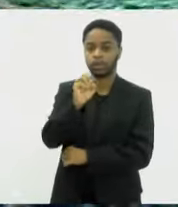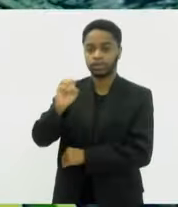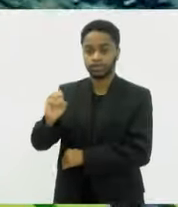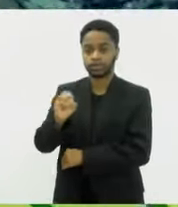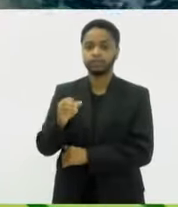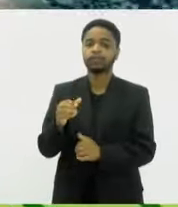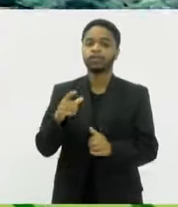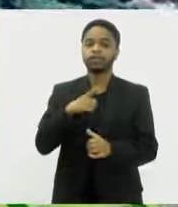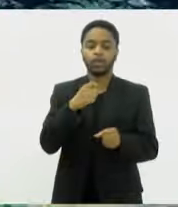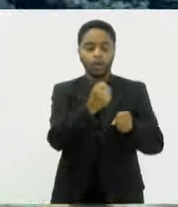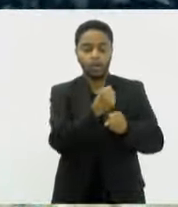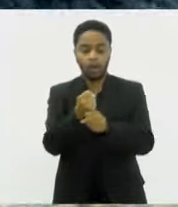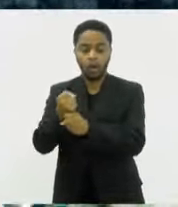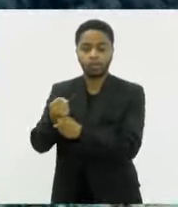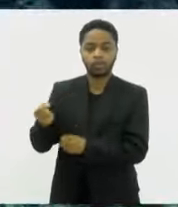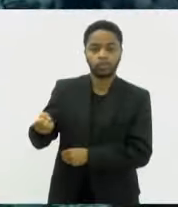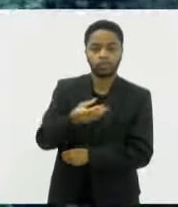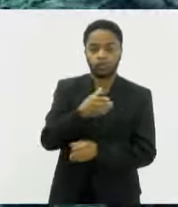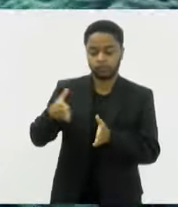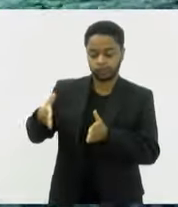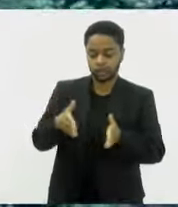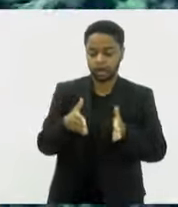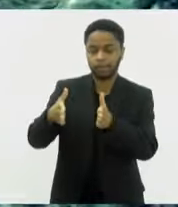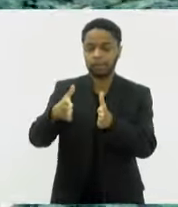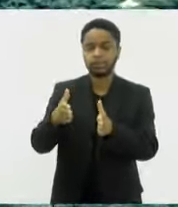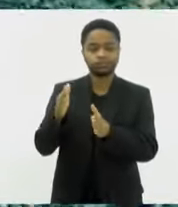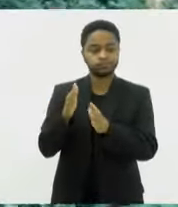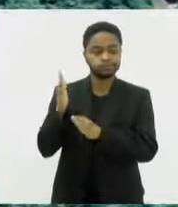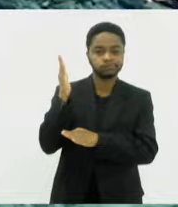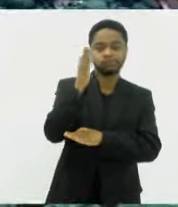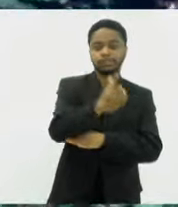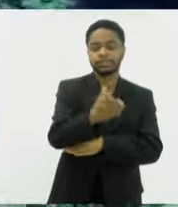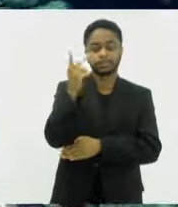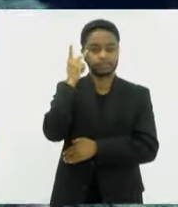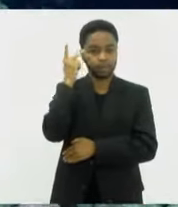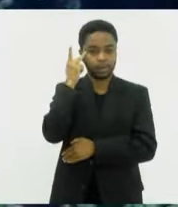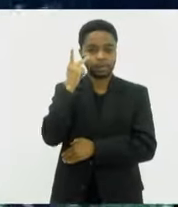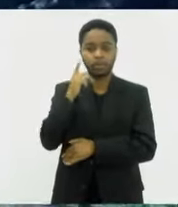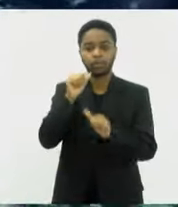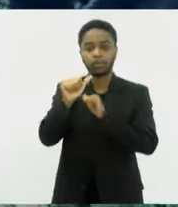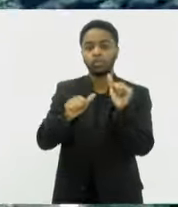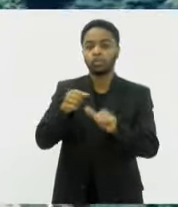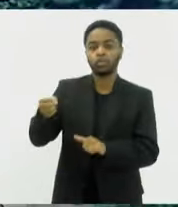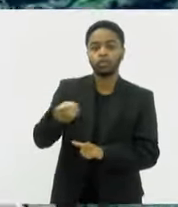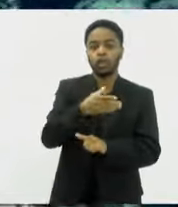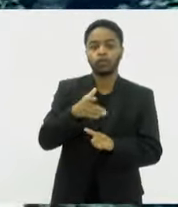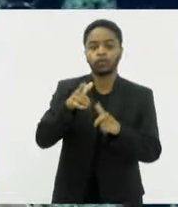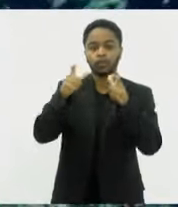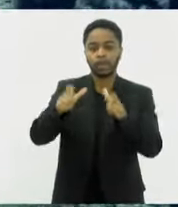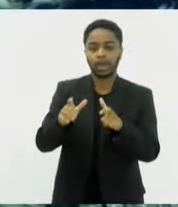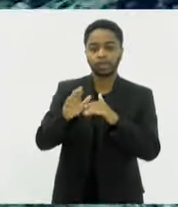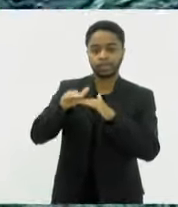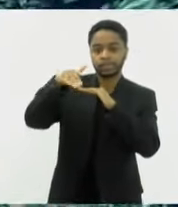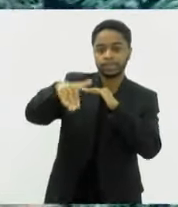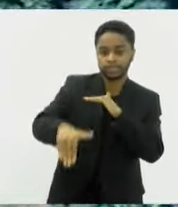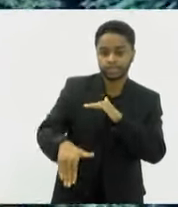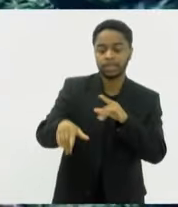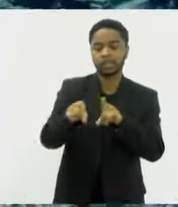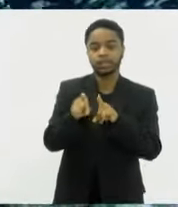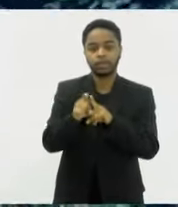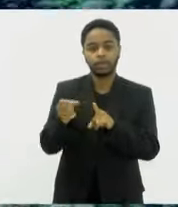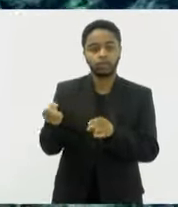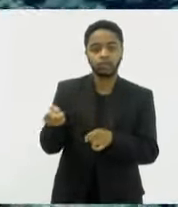traçado da pista de subida sentido São Paulo, transformando-a na nova pista de descida. Em paralelo, uma nova pista de subida será